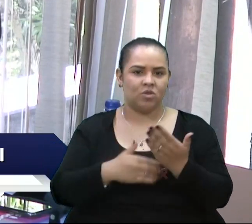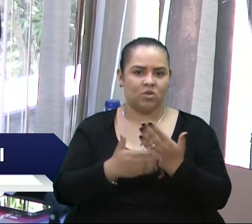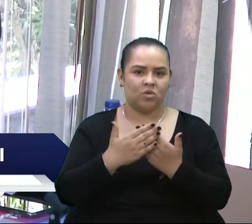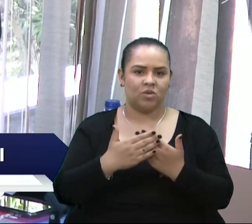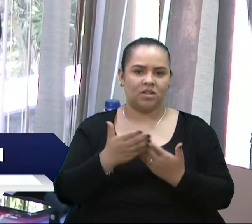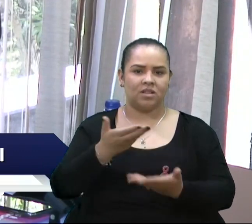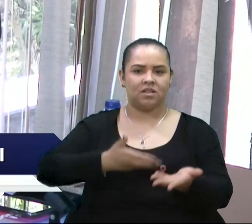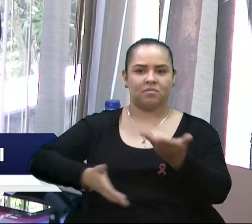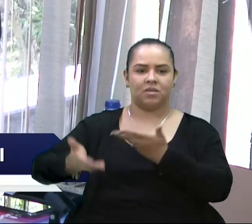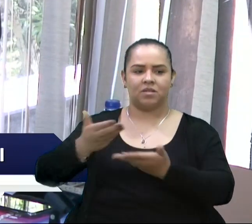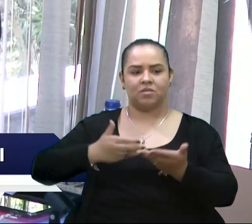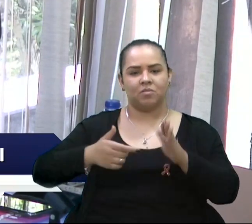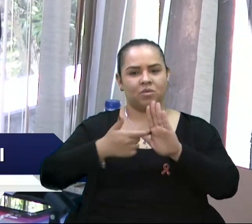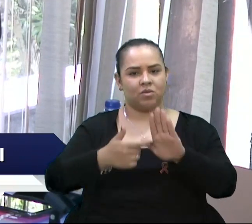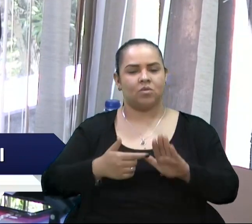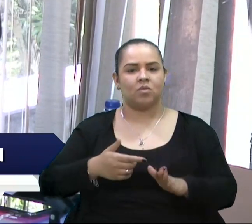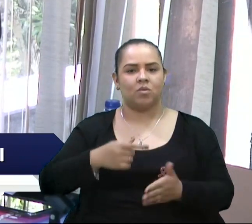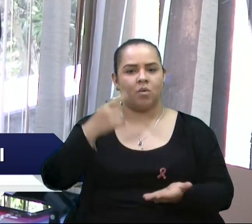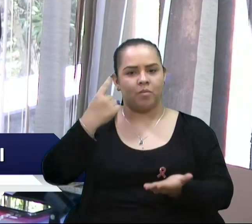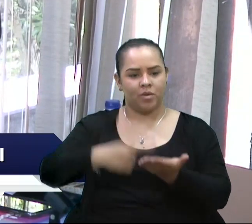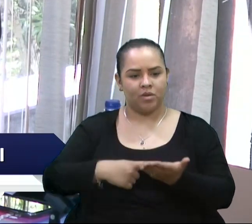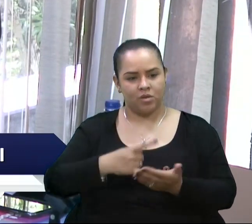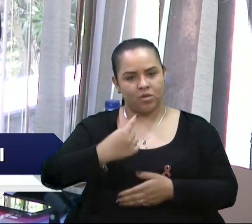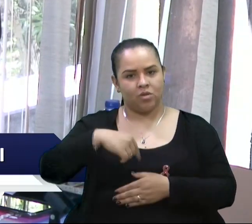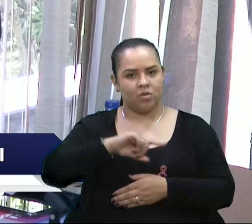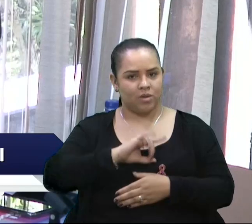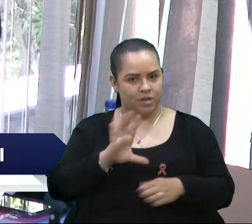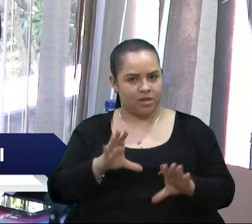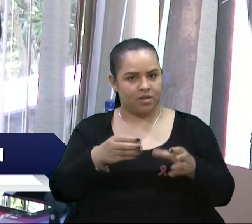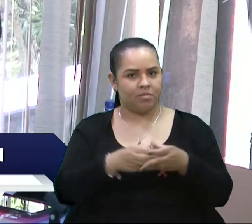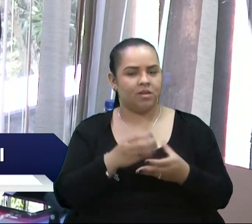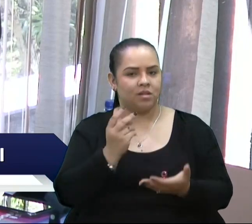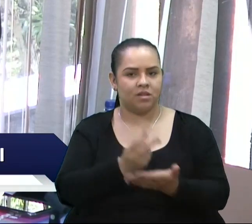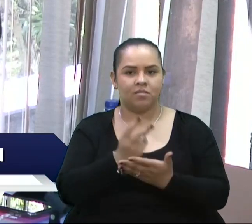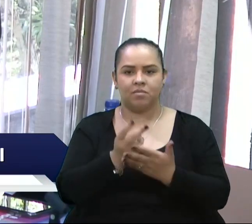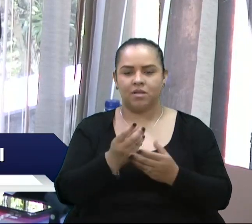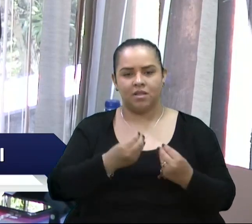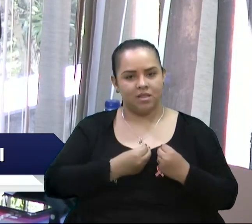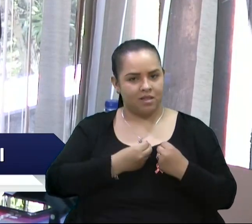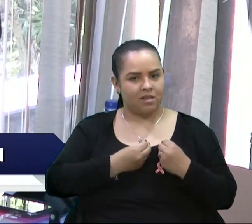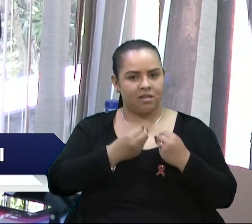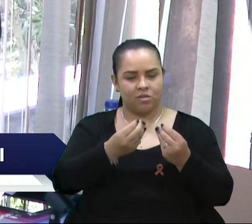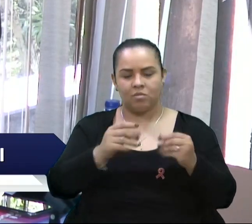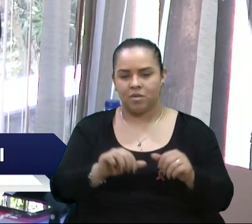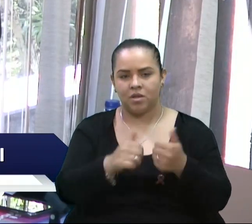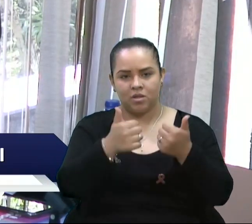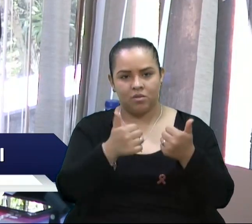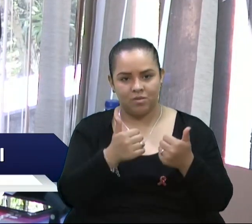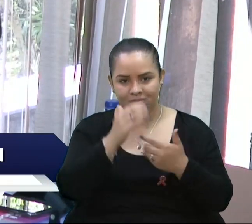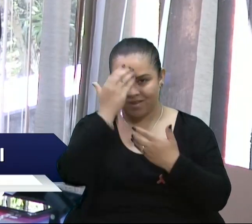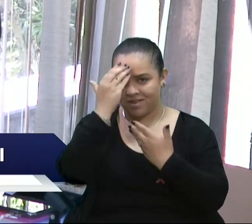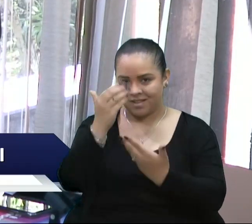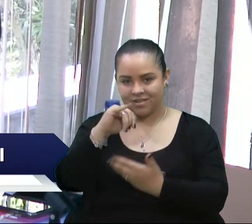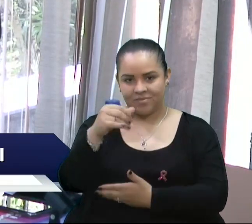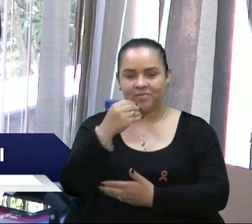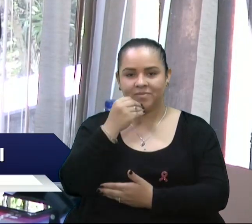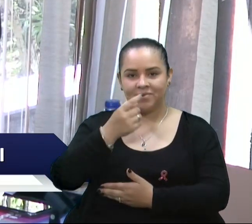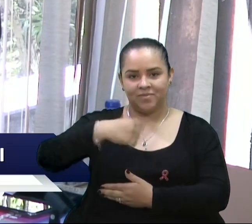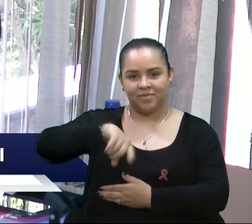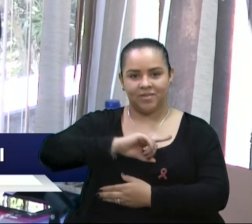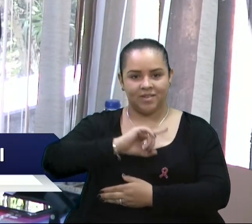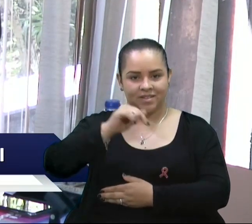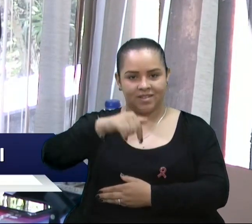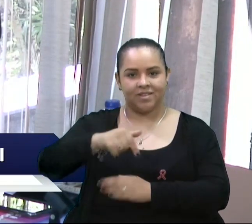atendimentos refletem o comprometimento da nossa equipe, que tem dado o seu melhor, com certeza. E agradecer pela oportunidade de estar nos